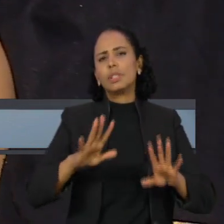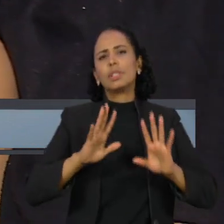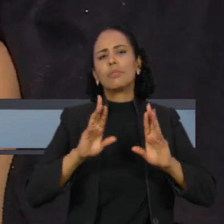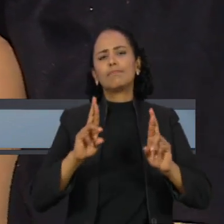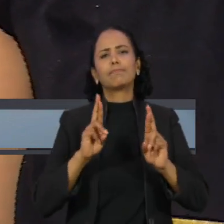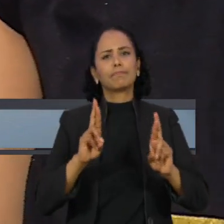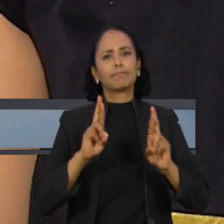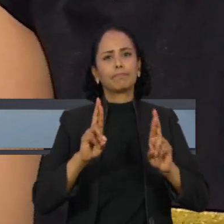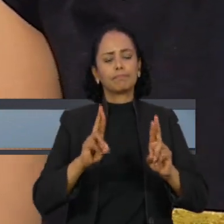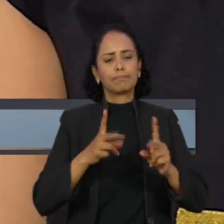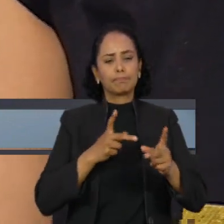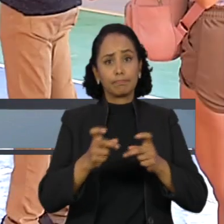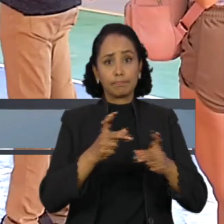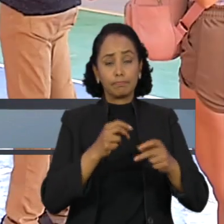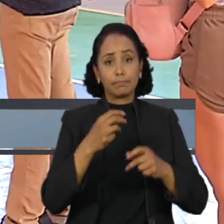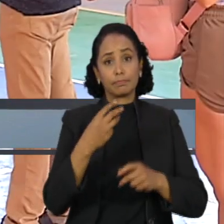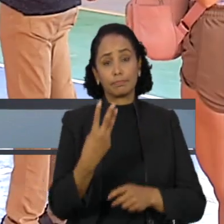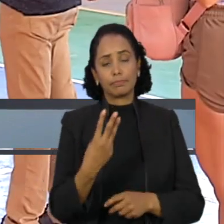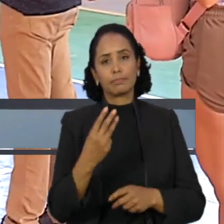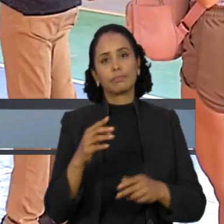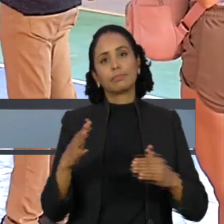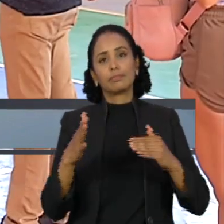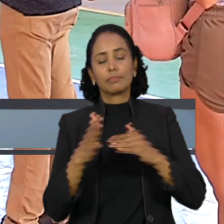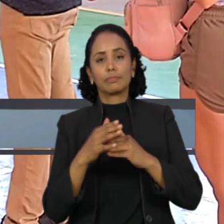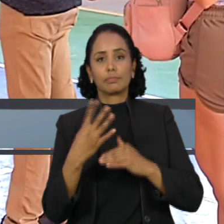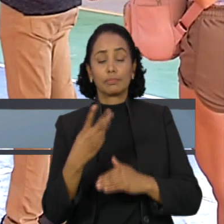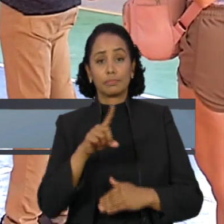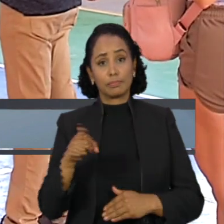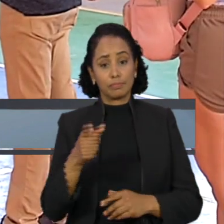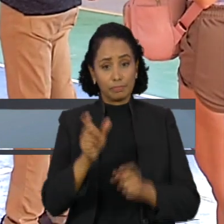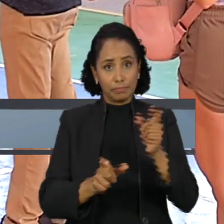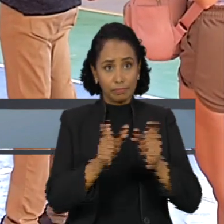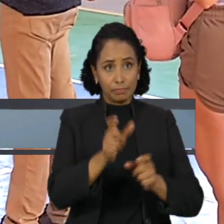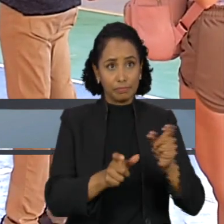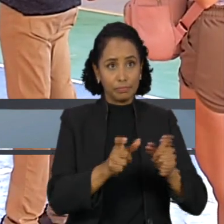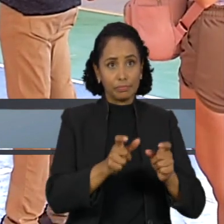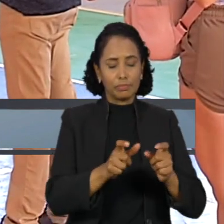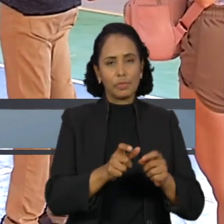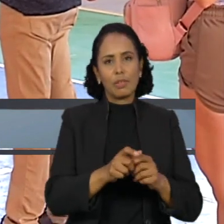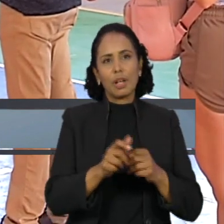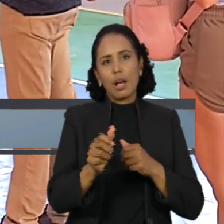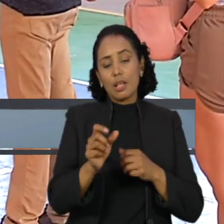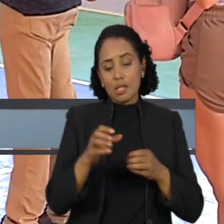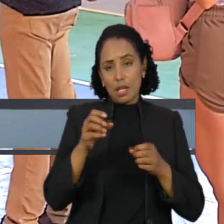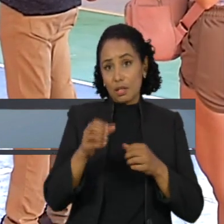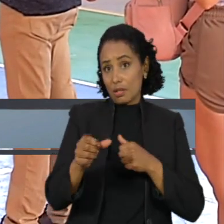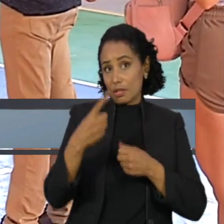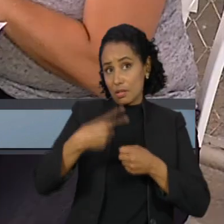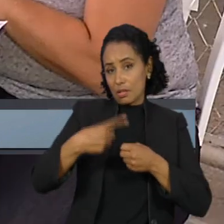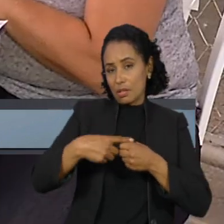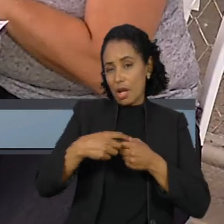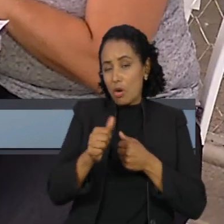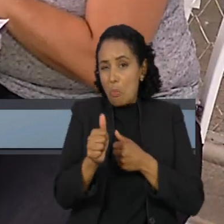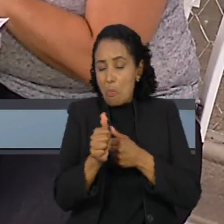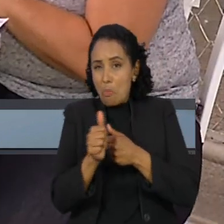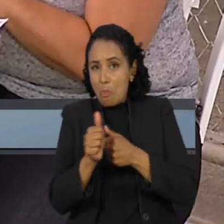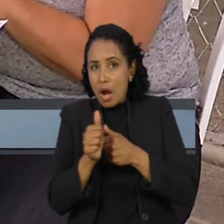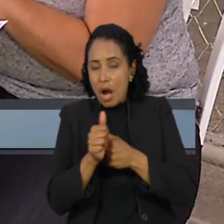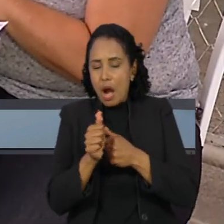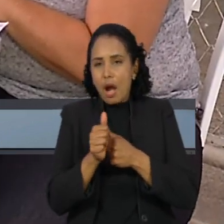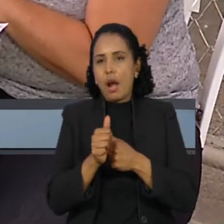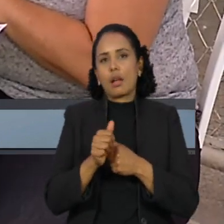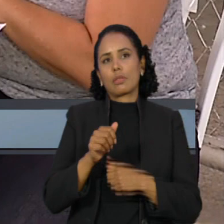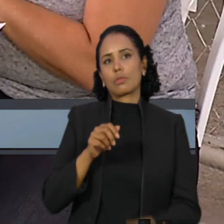3 a 4 mil pessoas. Timon fica situada ao lado de Teresina, que é a capital do Piauí e está com a